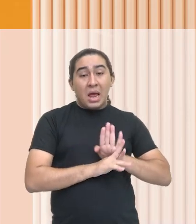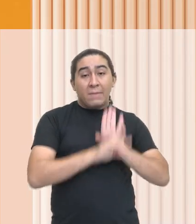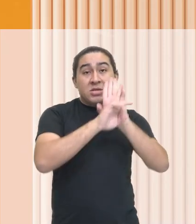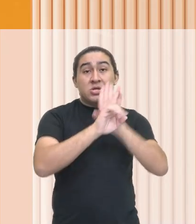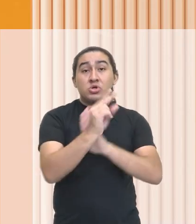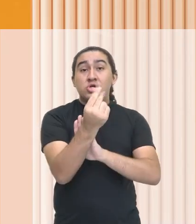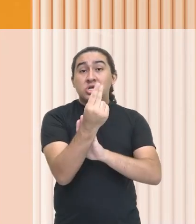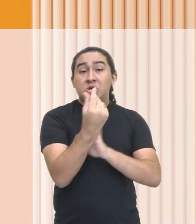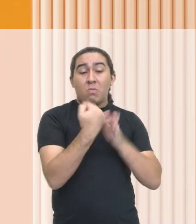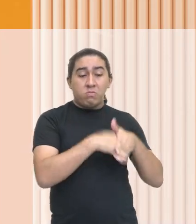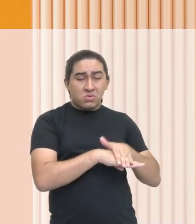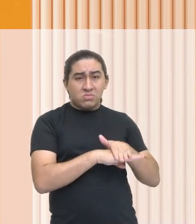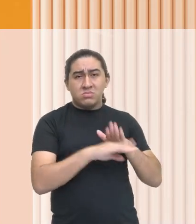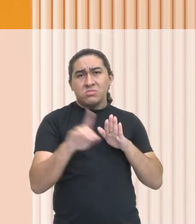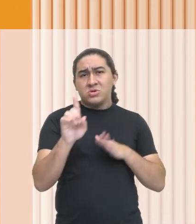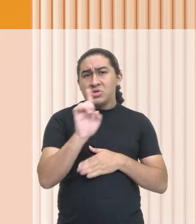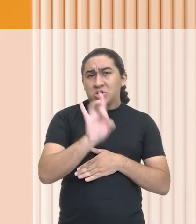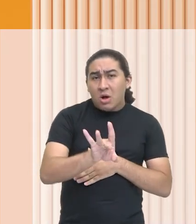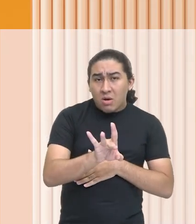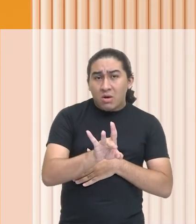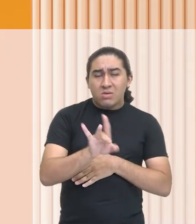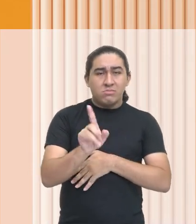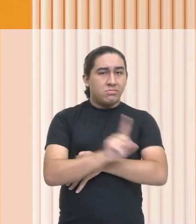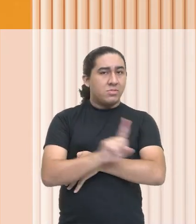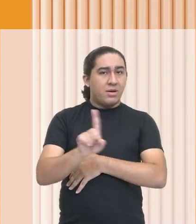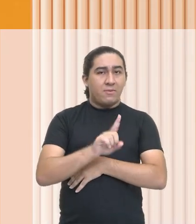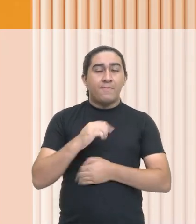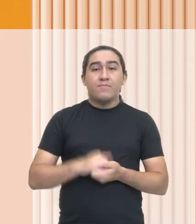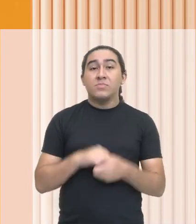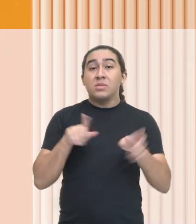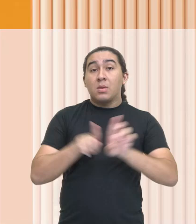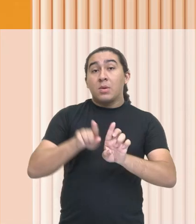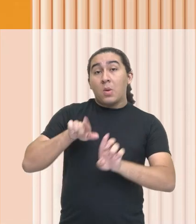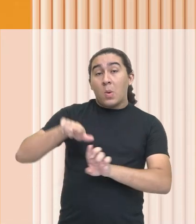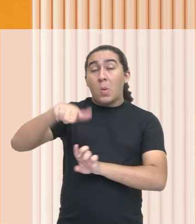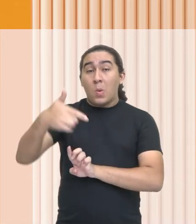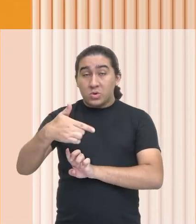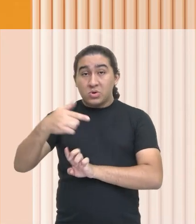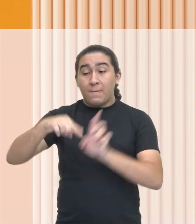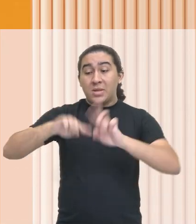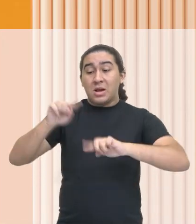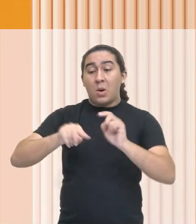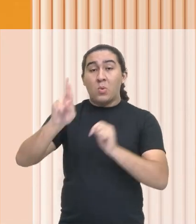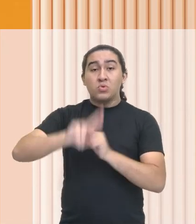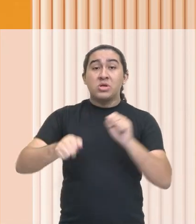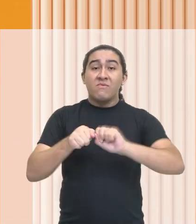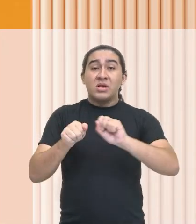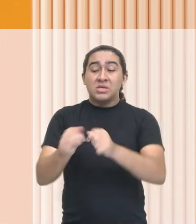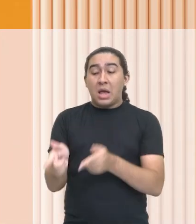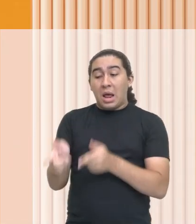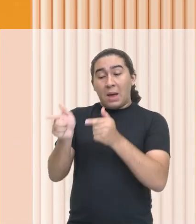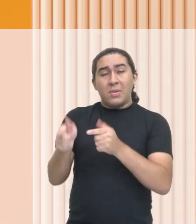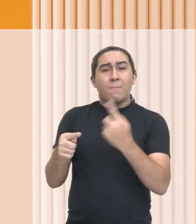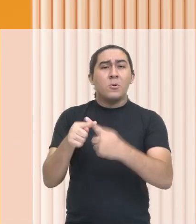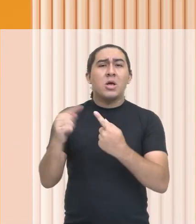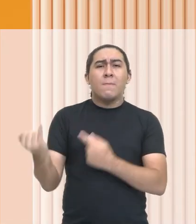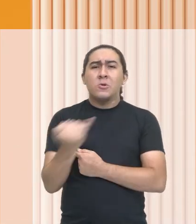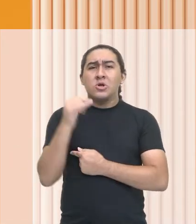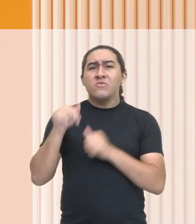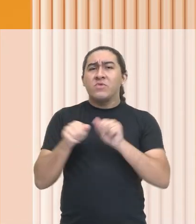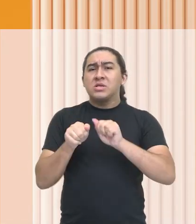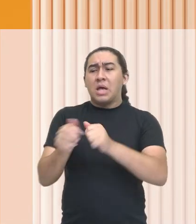riqueza do Império, como também outros metais que são utilizados para produzir armas. Por que é importante produzir armas?